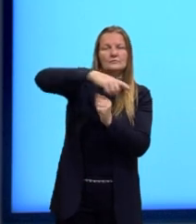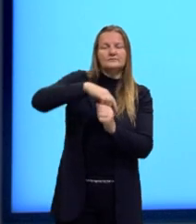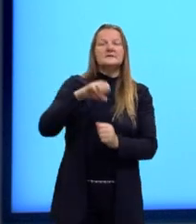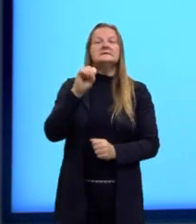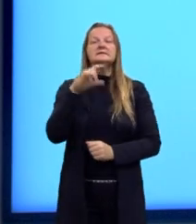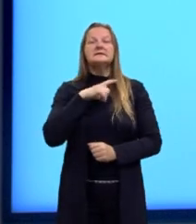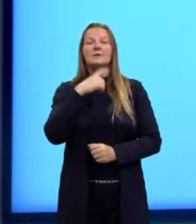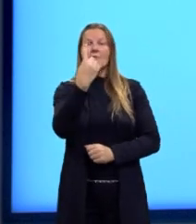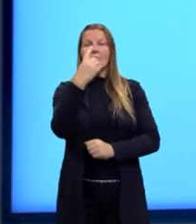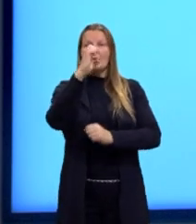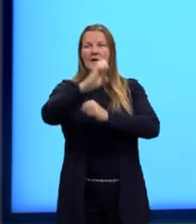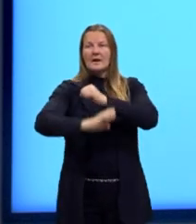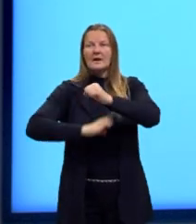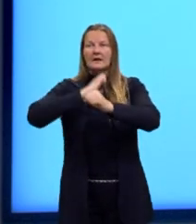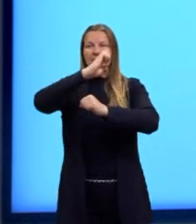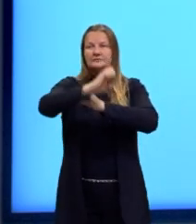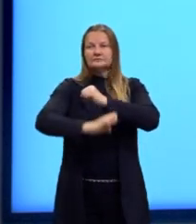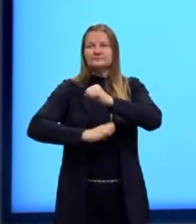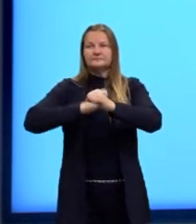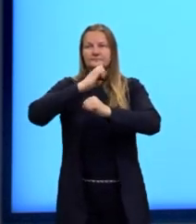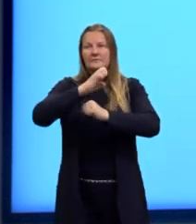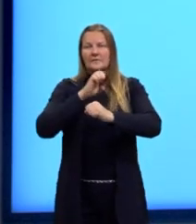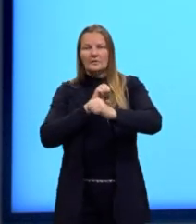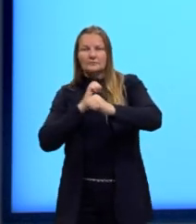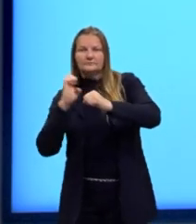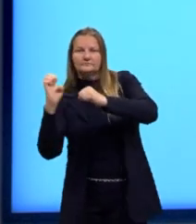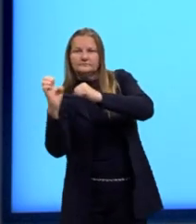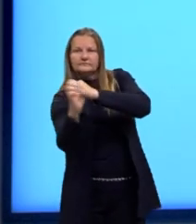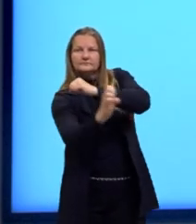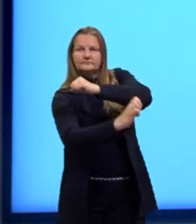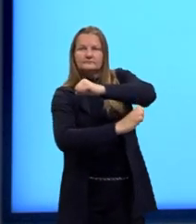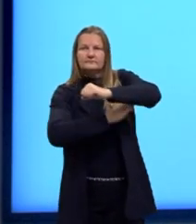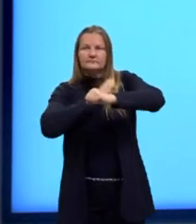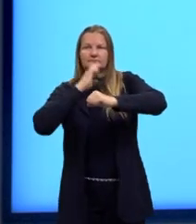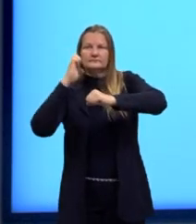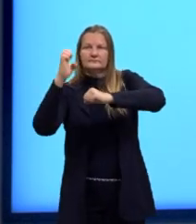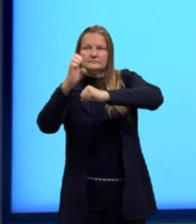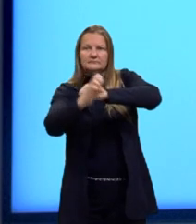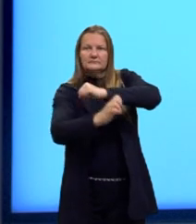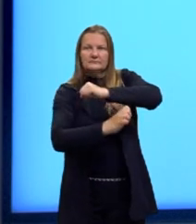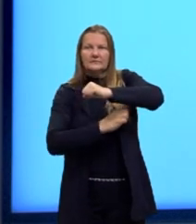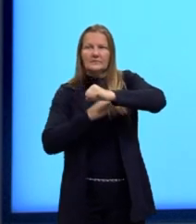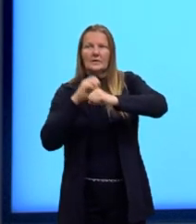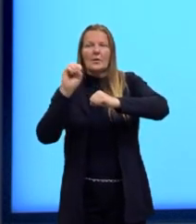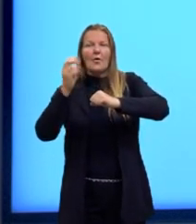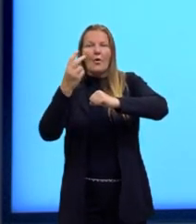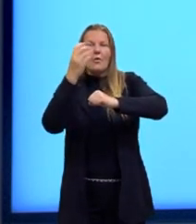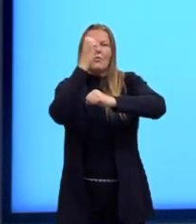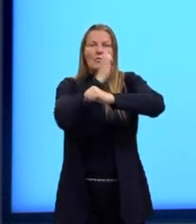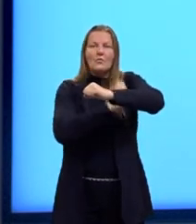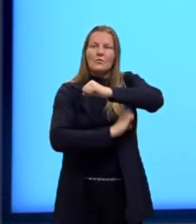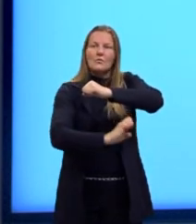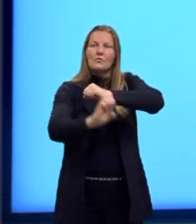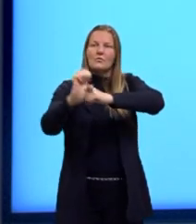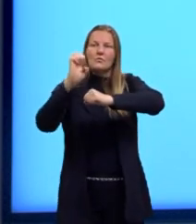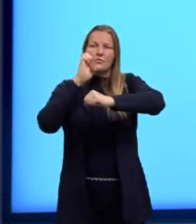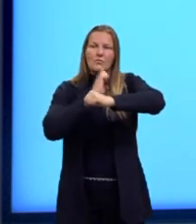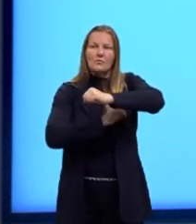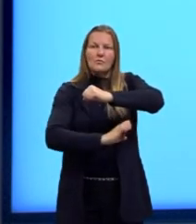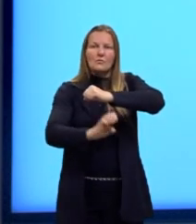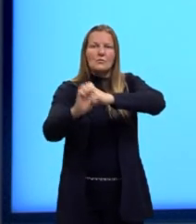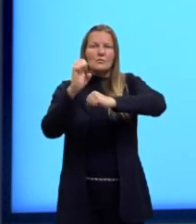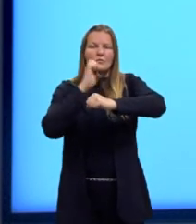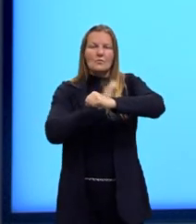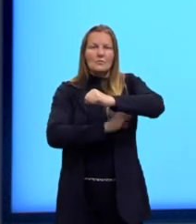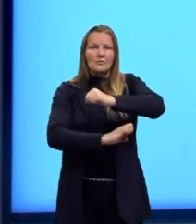Ele pode, então, girar nesse sentido ou nesse sentido. Então, dependendo do sentido que ele vai girar, ele vai se